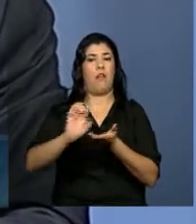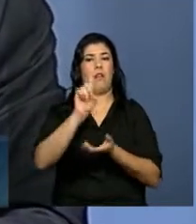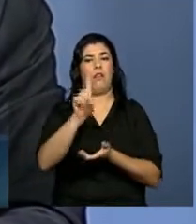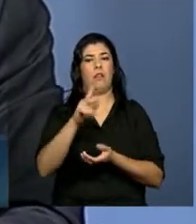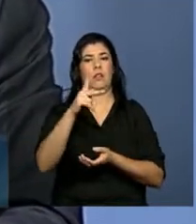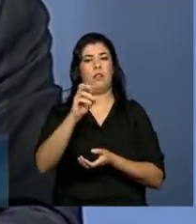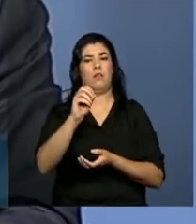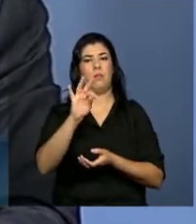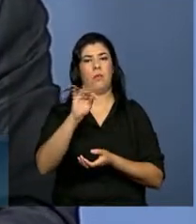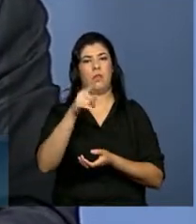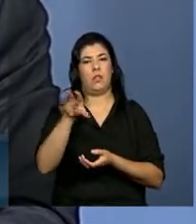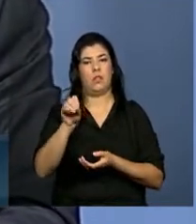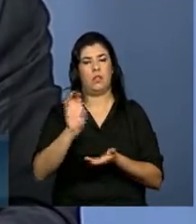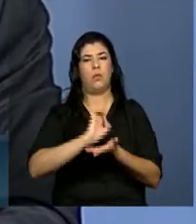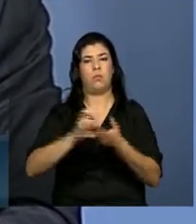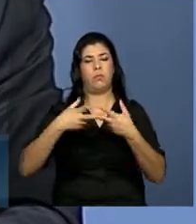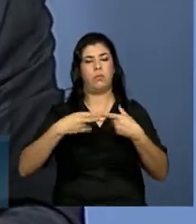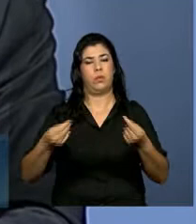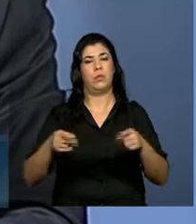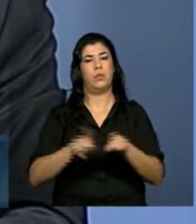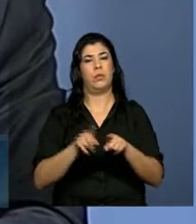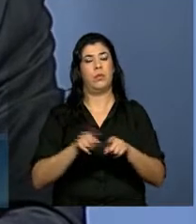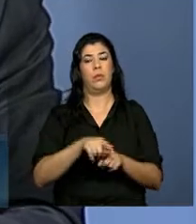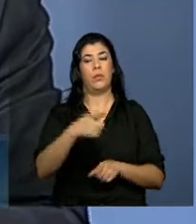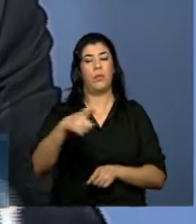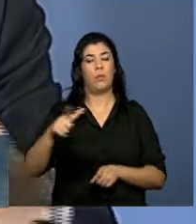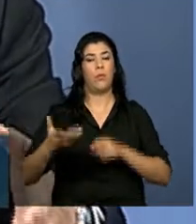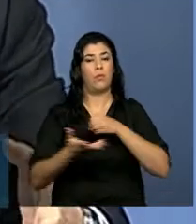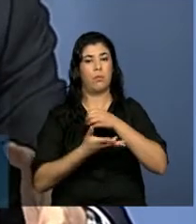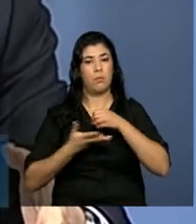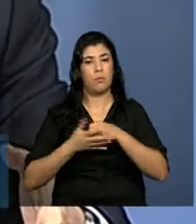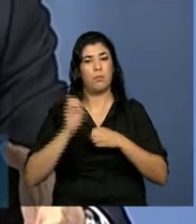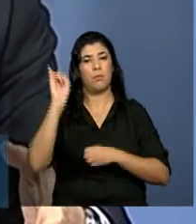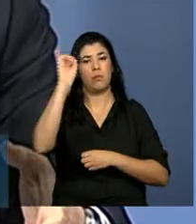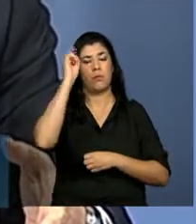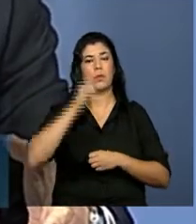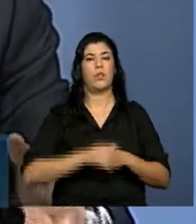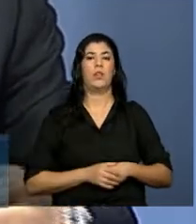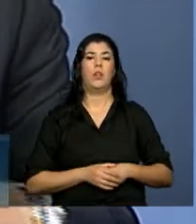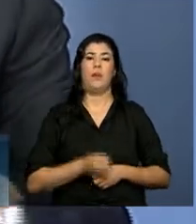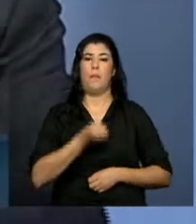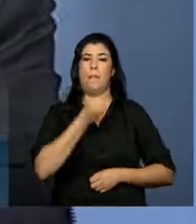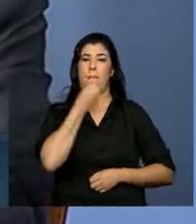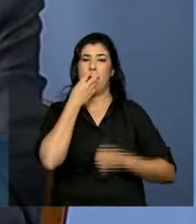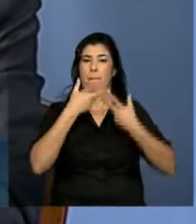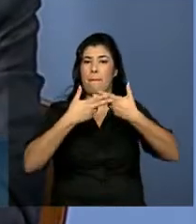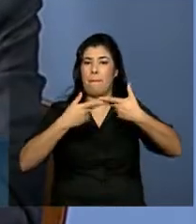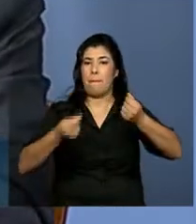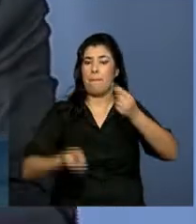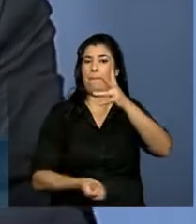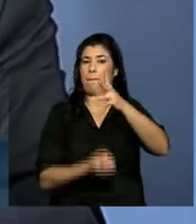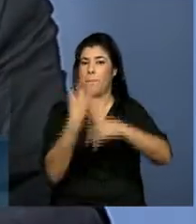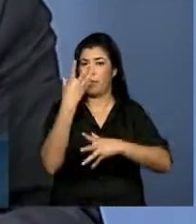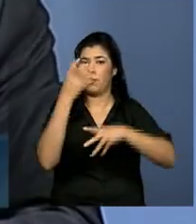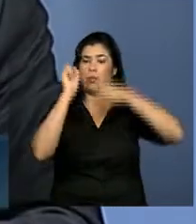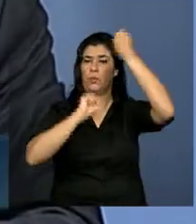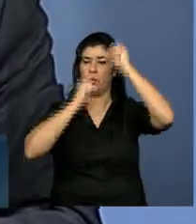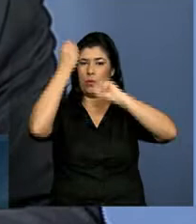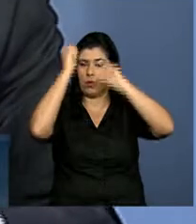Os outros dois pilares importantes também dessa negociação são bens industriais, evidentemente, serviços.